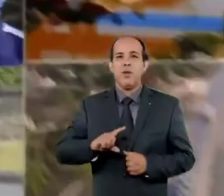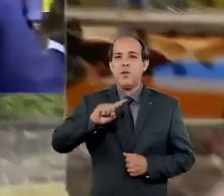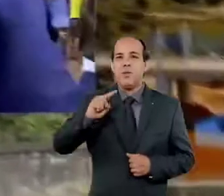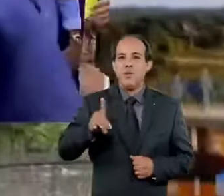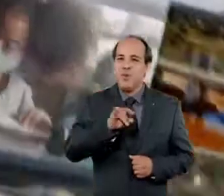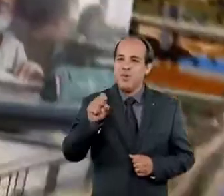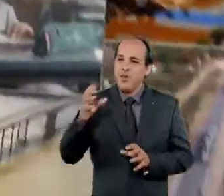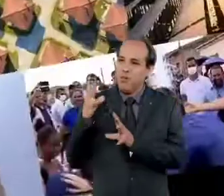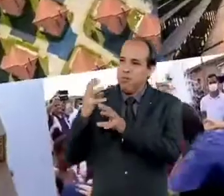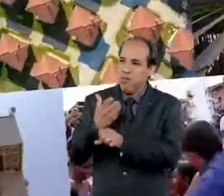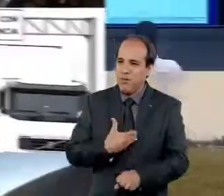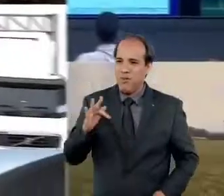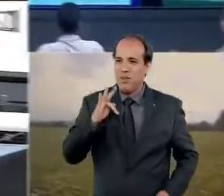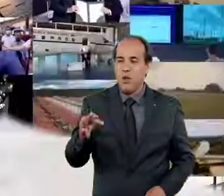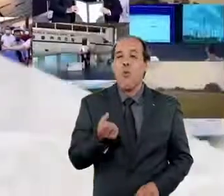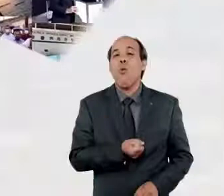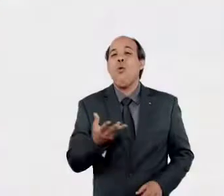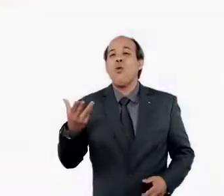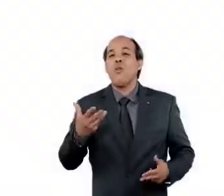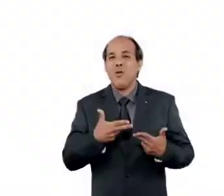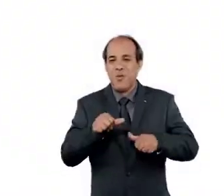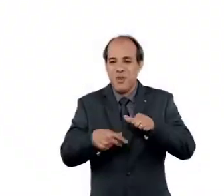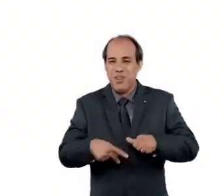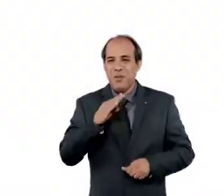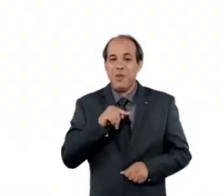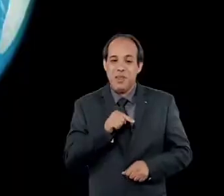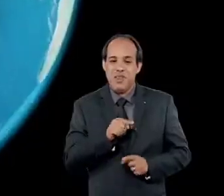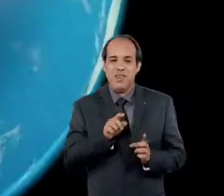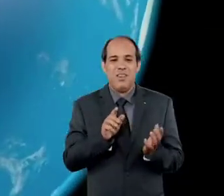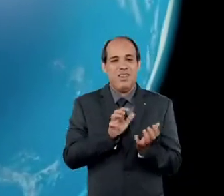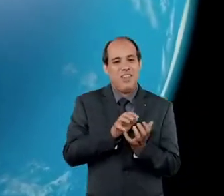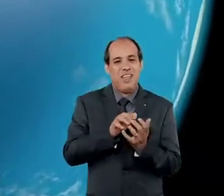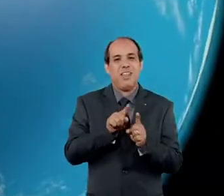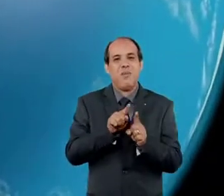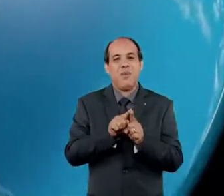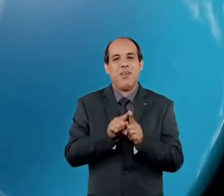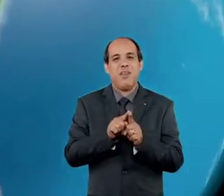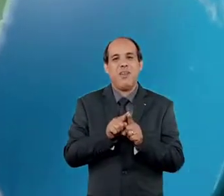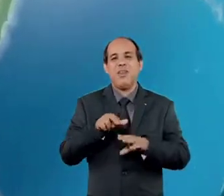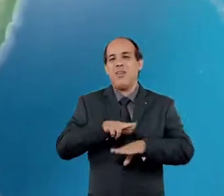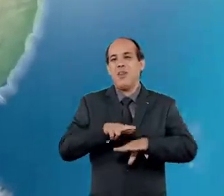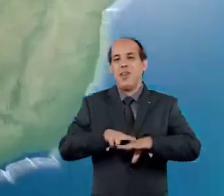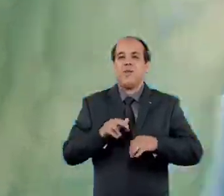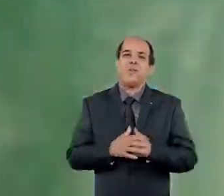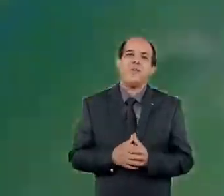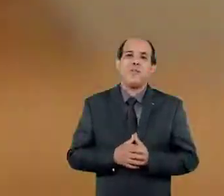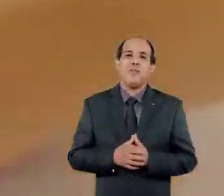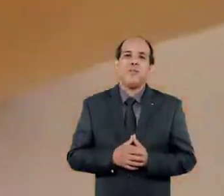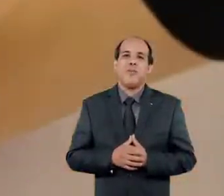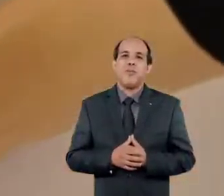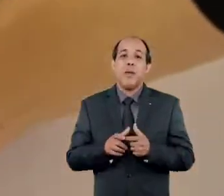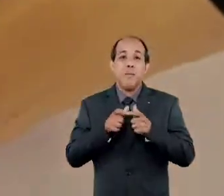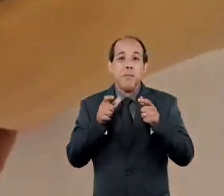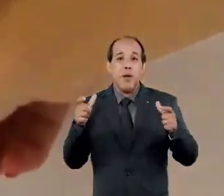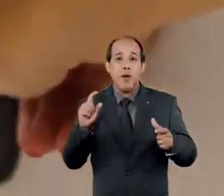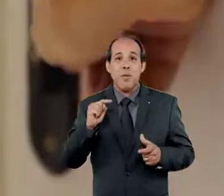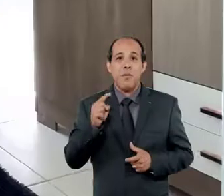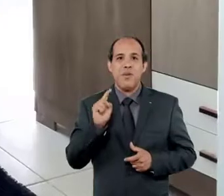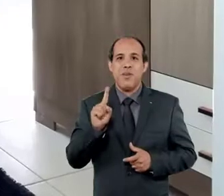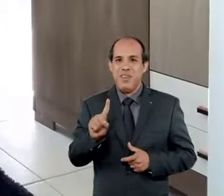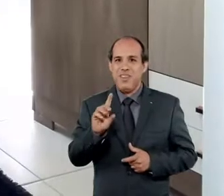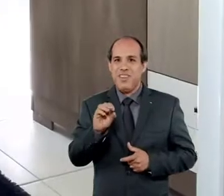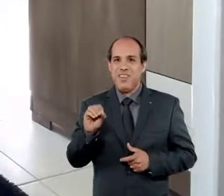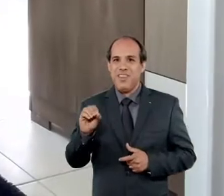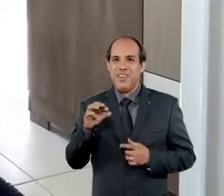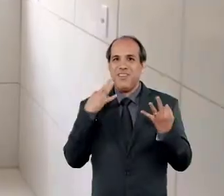Mil dias de governo federal e olha quanta coisa mudou no Brasil e aqui em Roraima. Que o digam as mais de